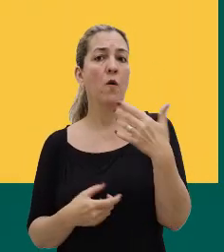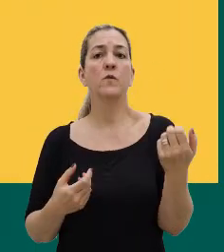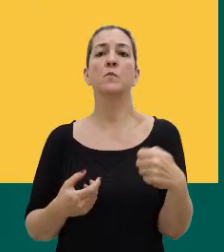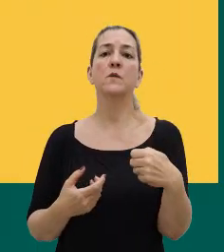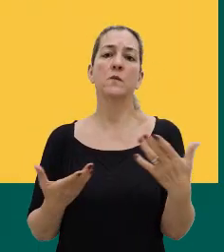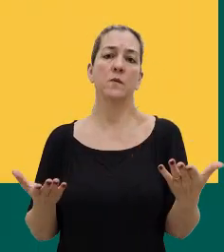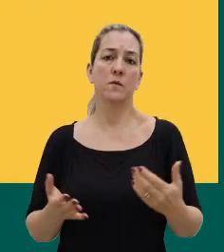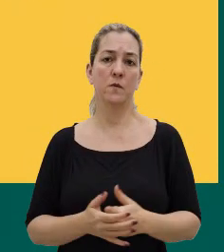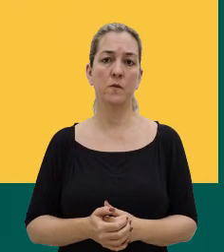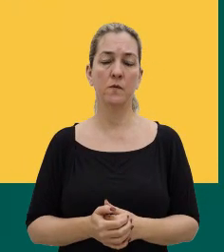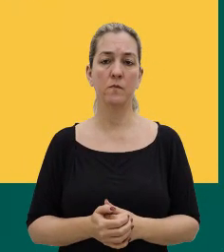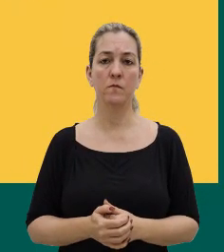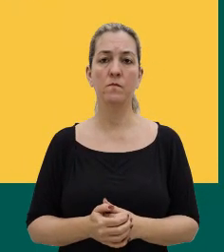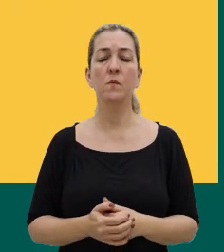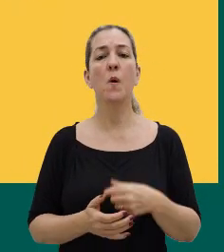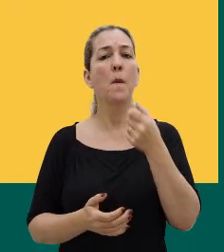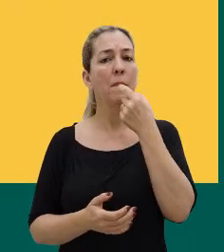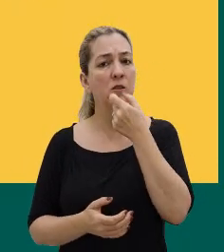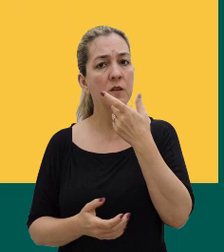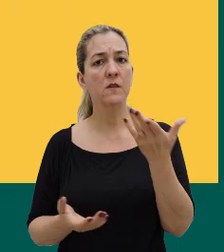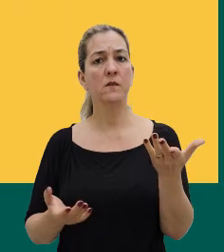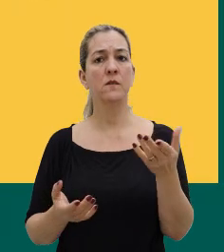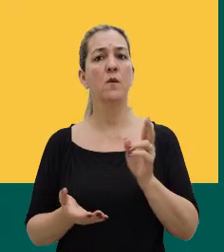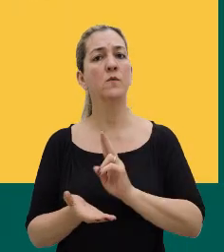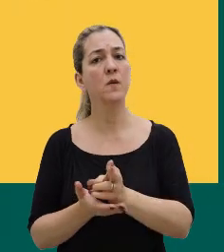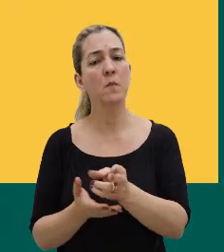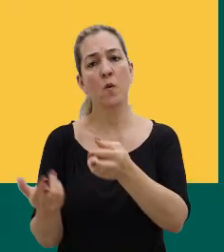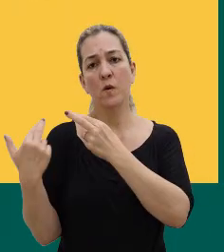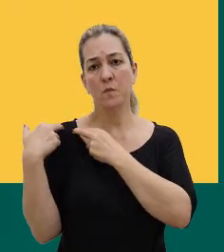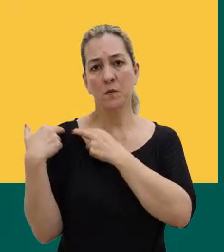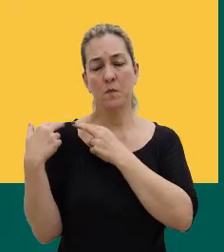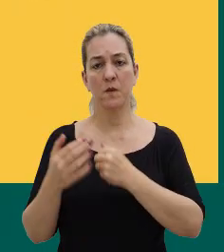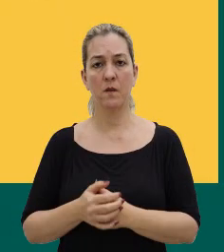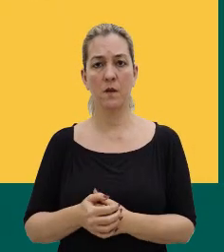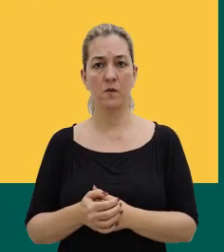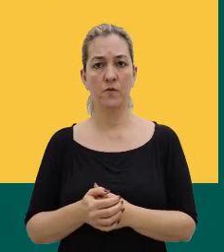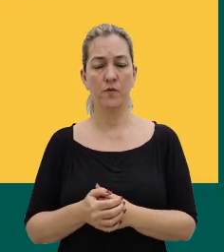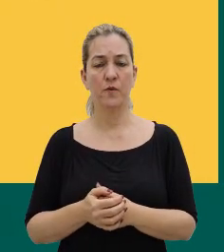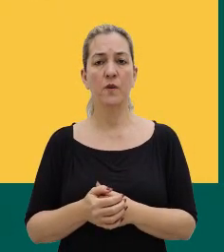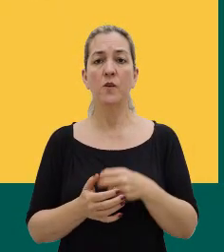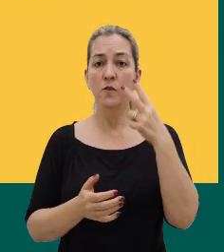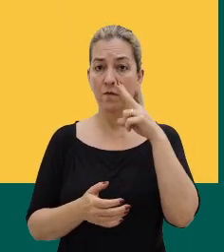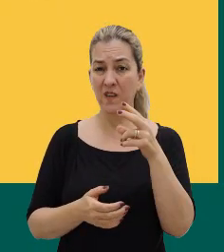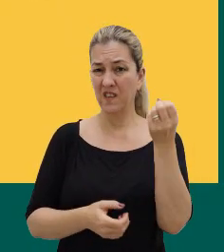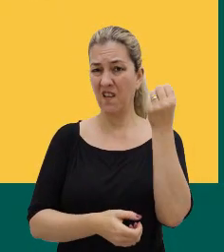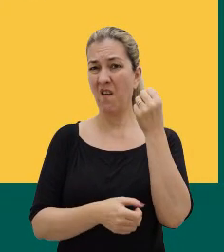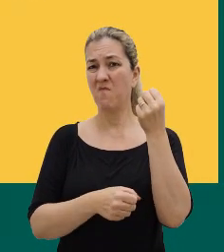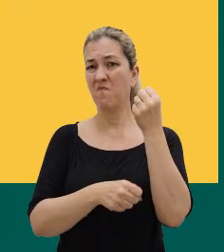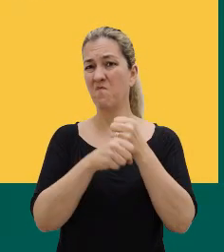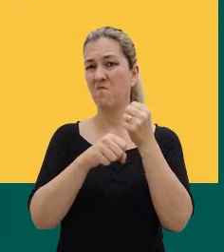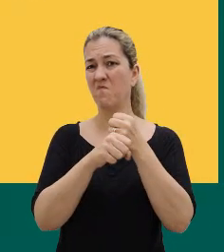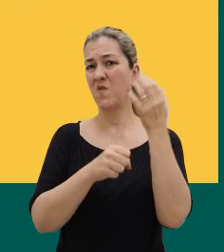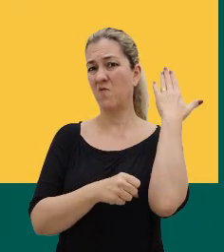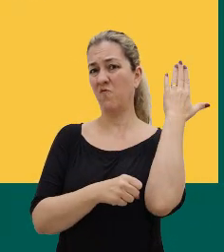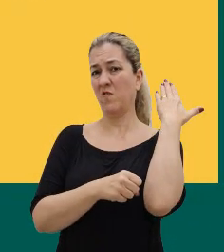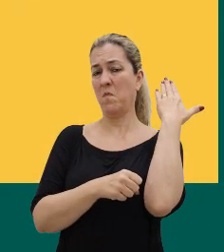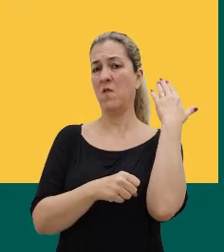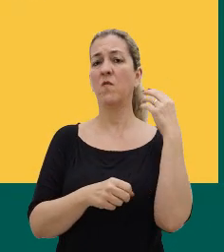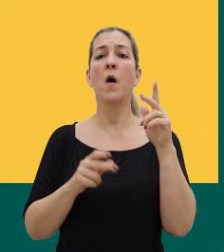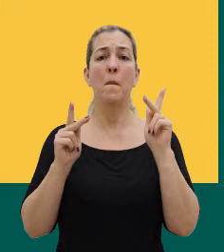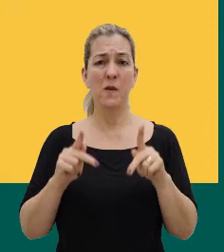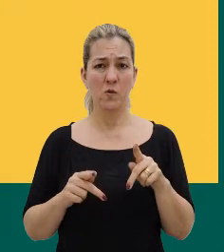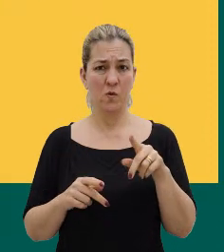É, e uma medicalização, assim, sempre com responsabilidade, né, porque o que a gente via, assim, antigamente as pessoas que eram